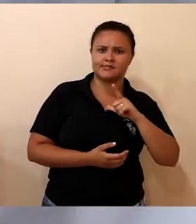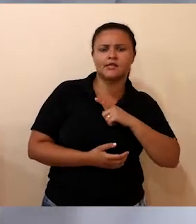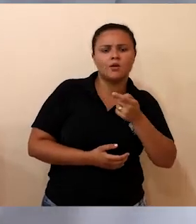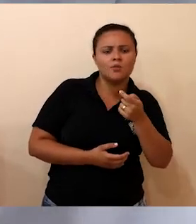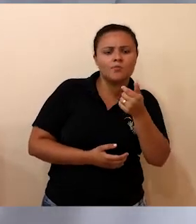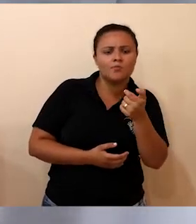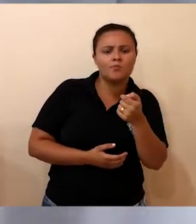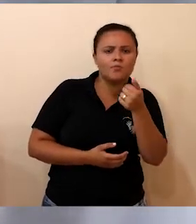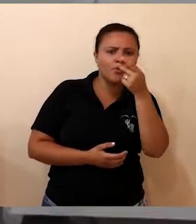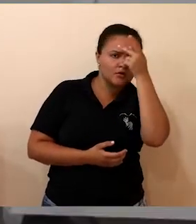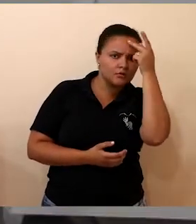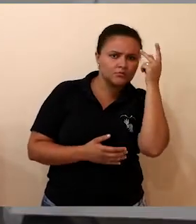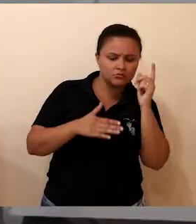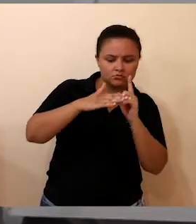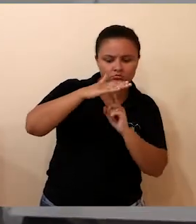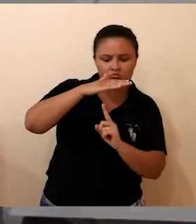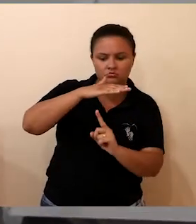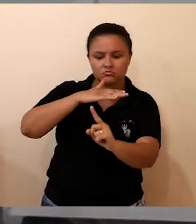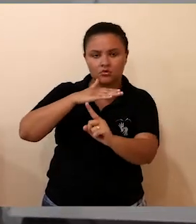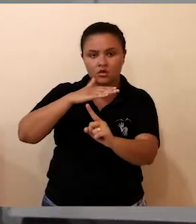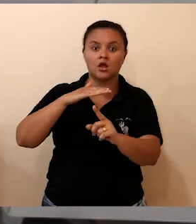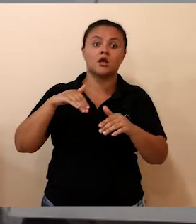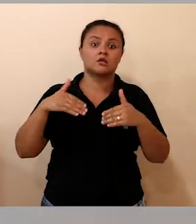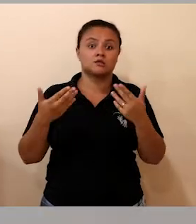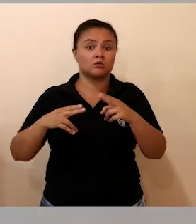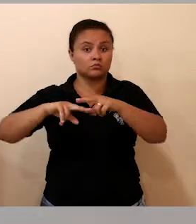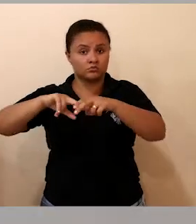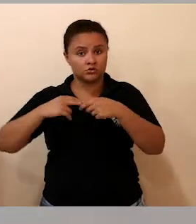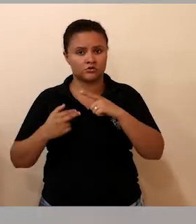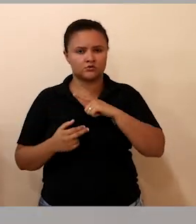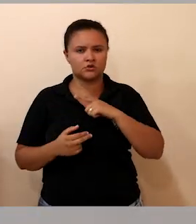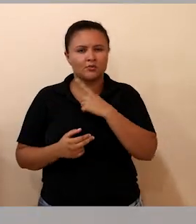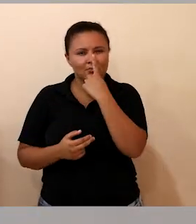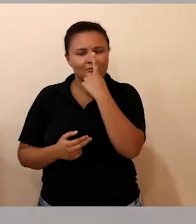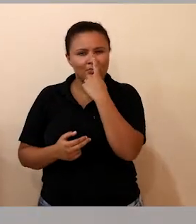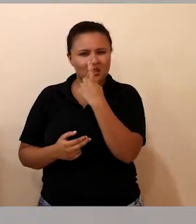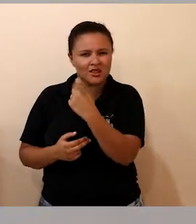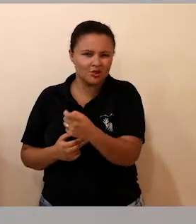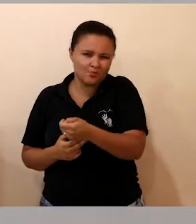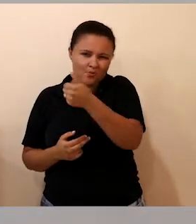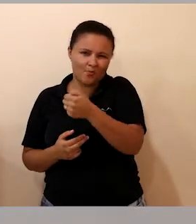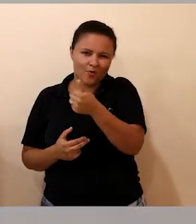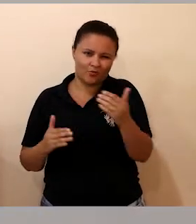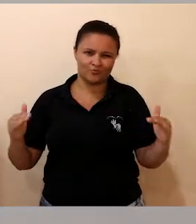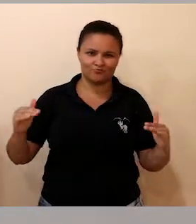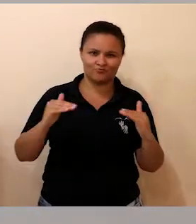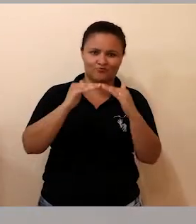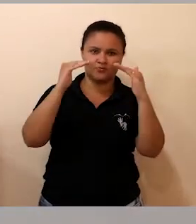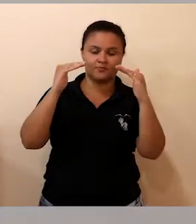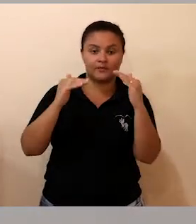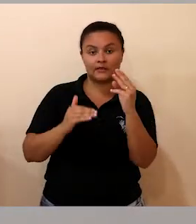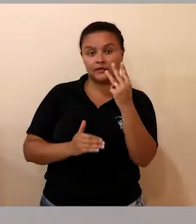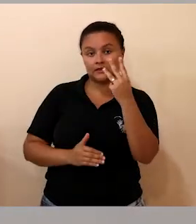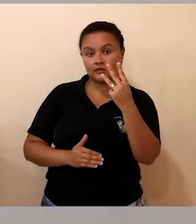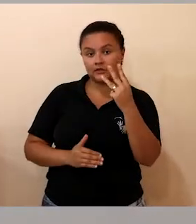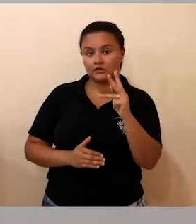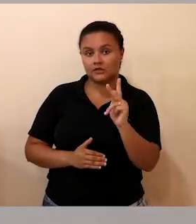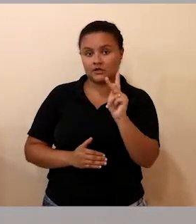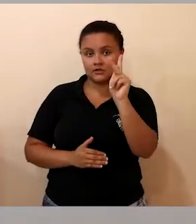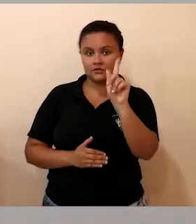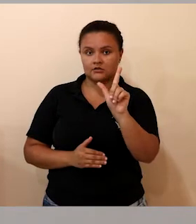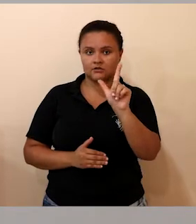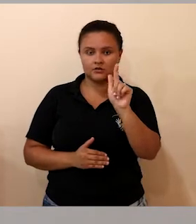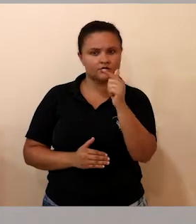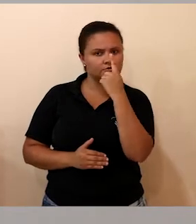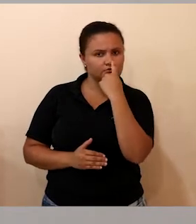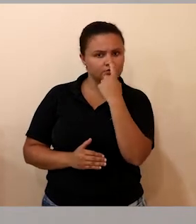é pouco o armazenamento do lixo contaminado no consultório. Nós temos, em média, a formação de 3 kg de lixo contaminado por mês.